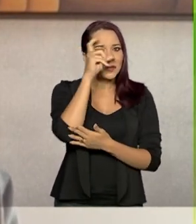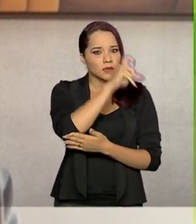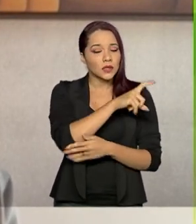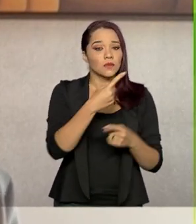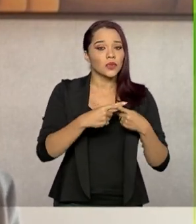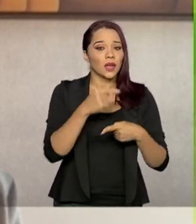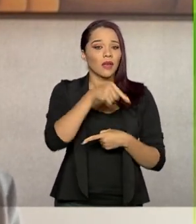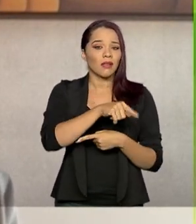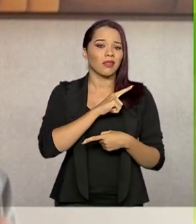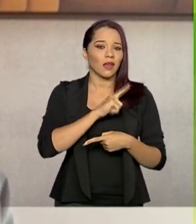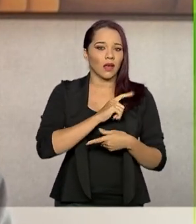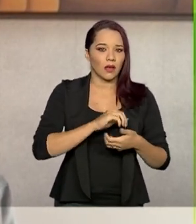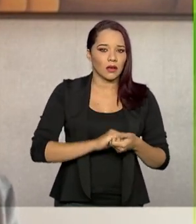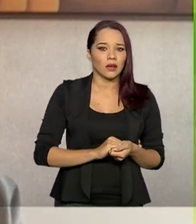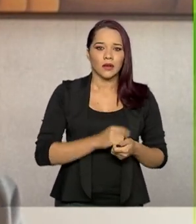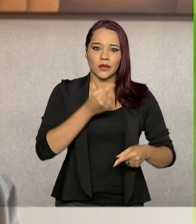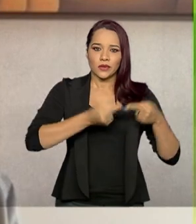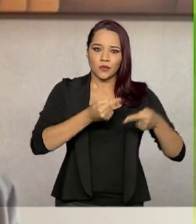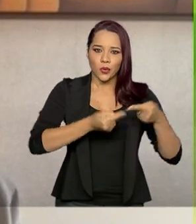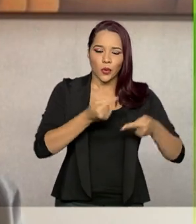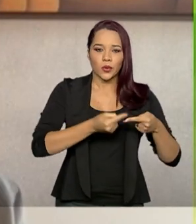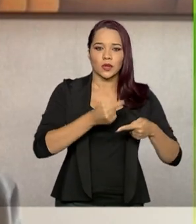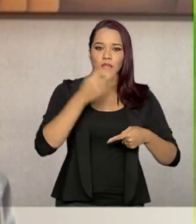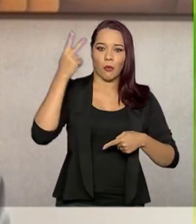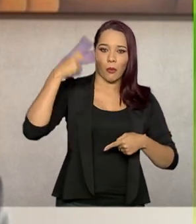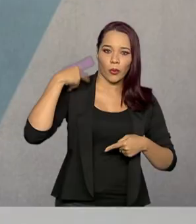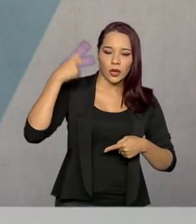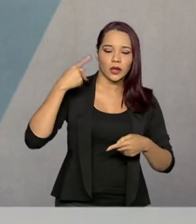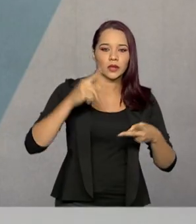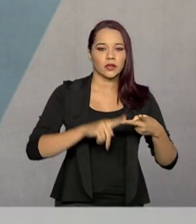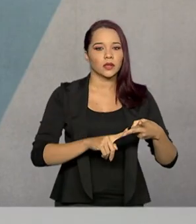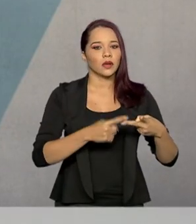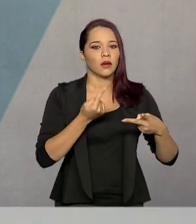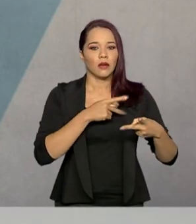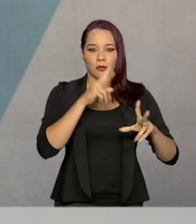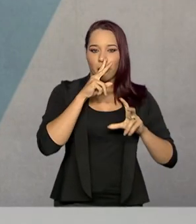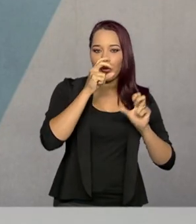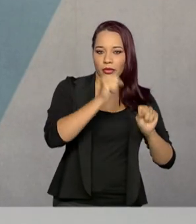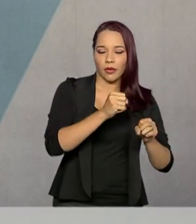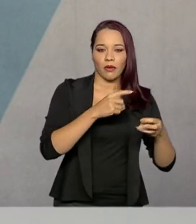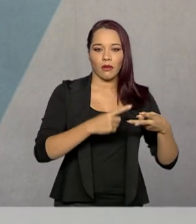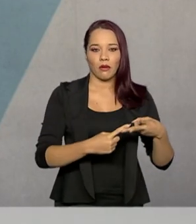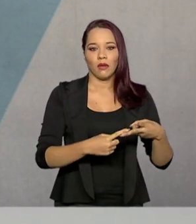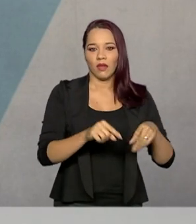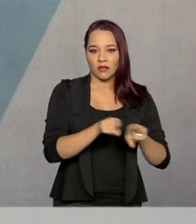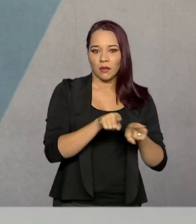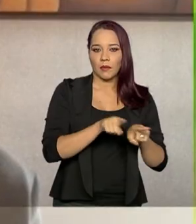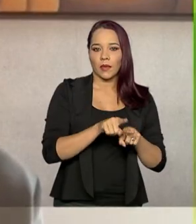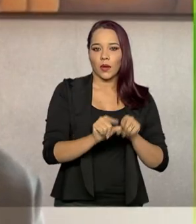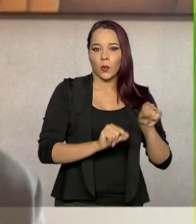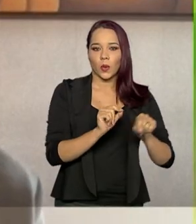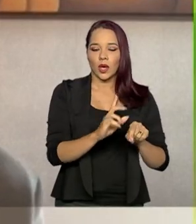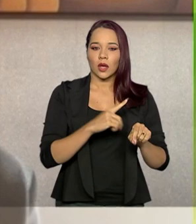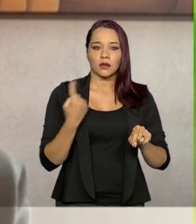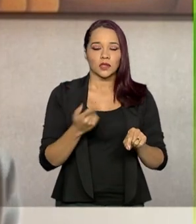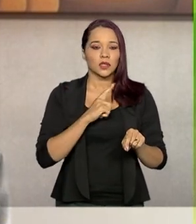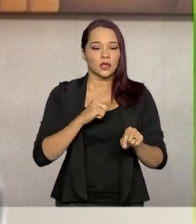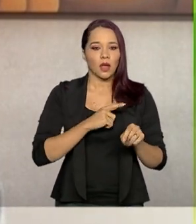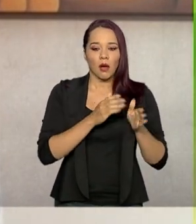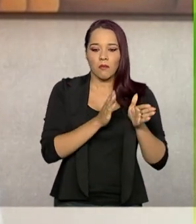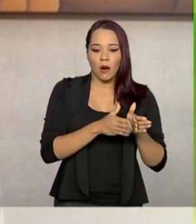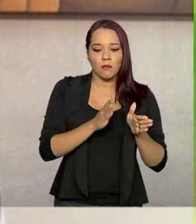naturalmente ela envolve disputas políticas, disputas de poder e faz com que a gente tenha um